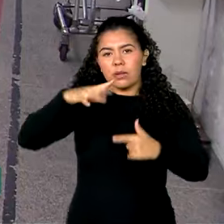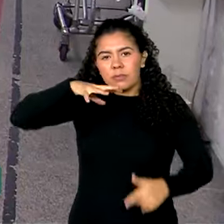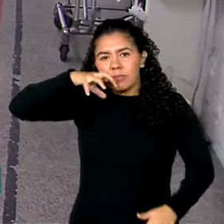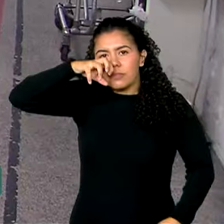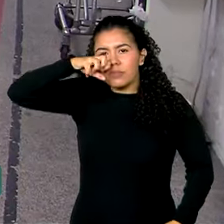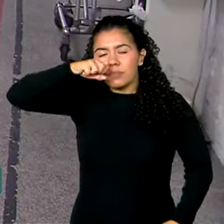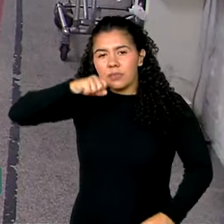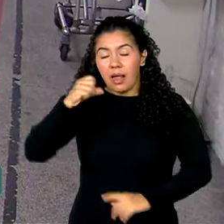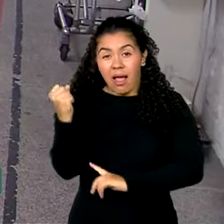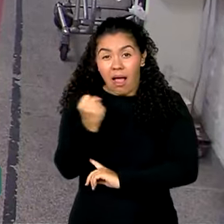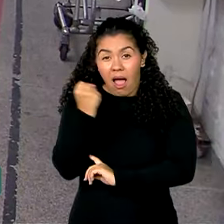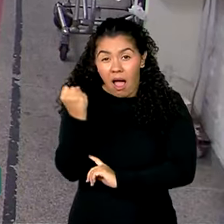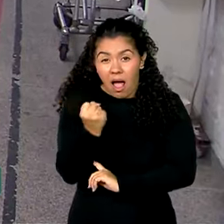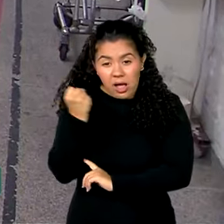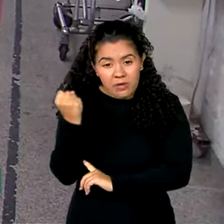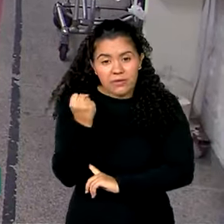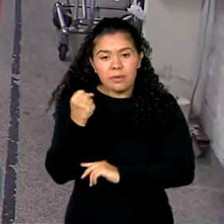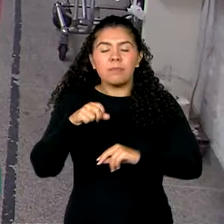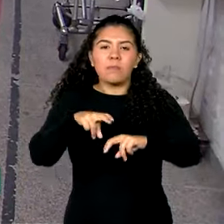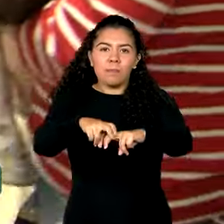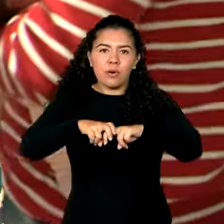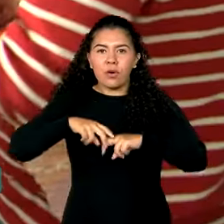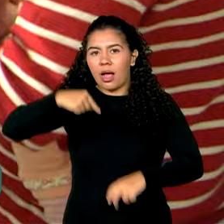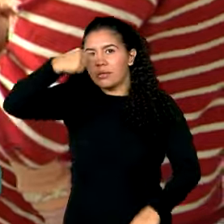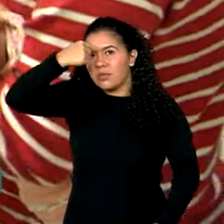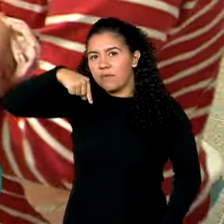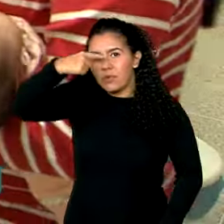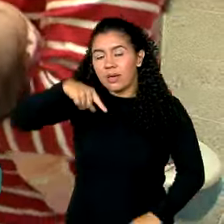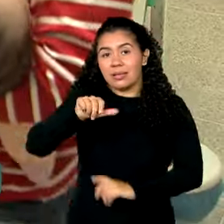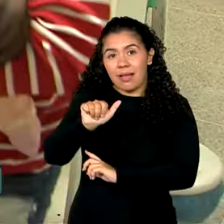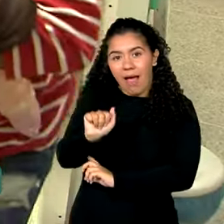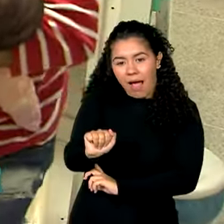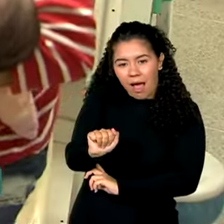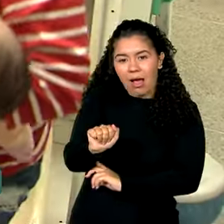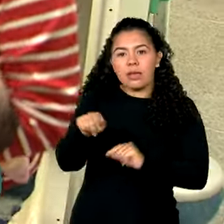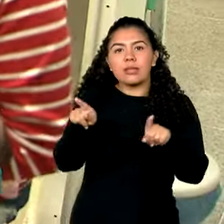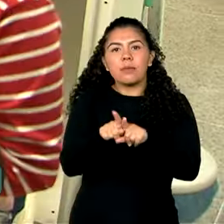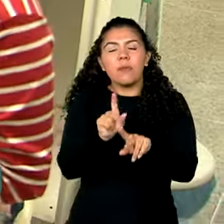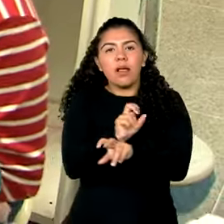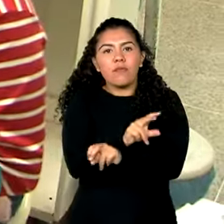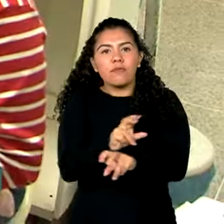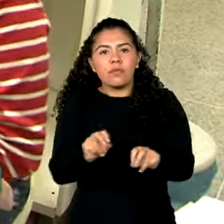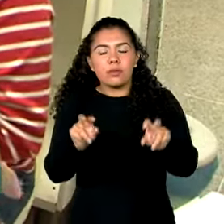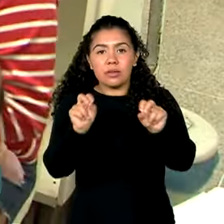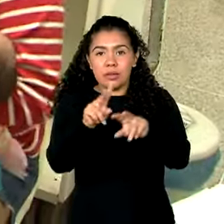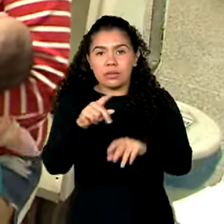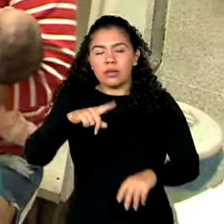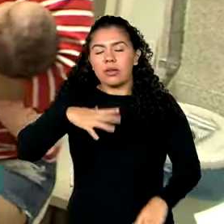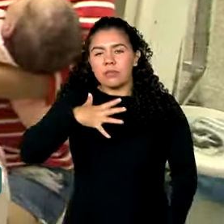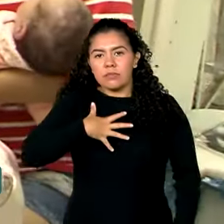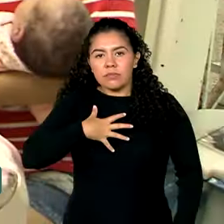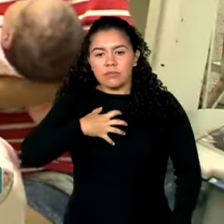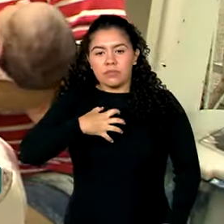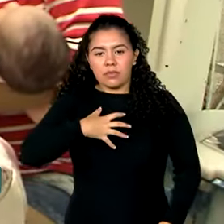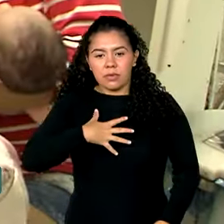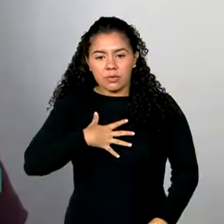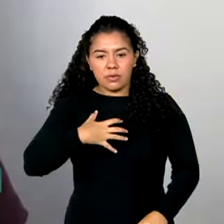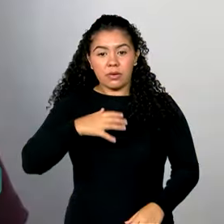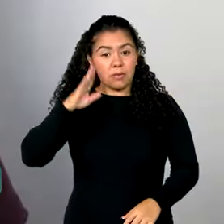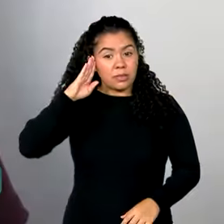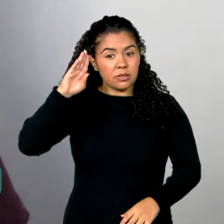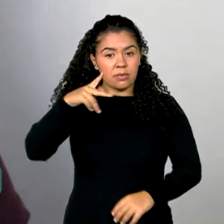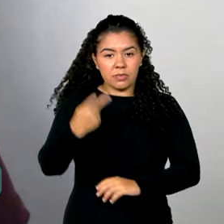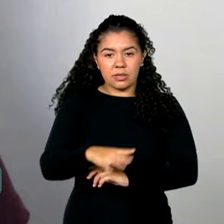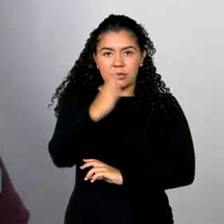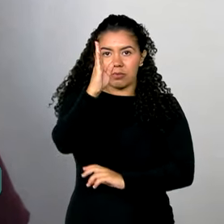especialmente por influenza A e vírus sensicial respiratório no centro-sul brasileiro.